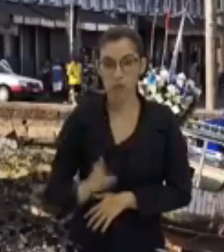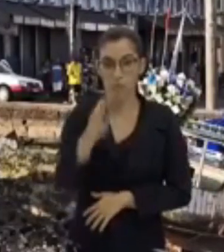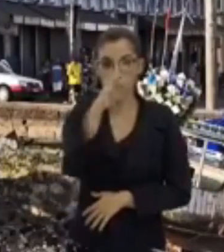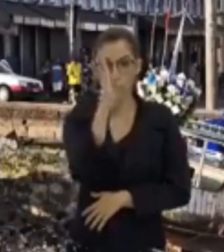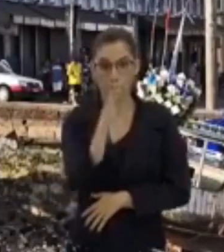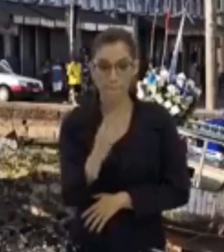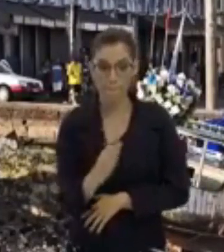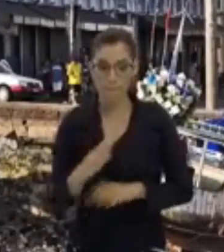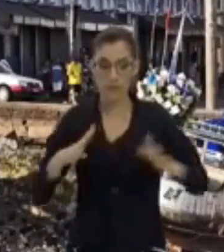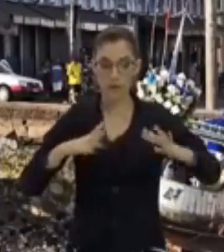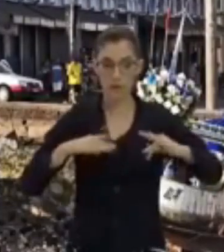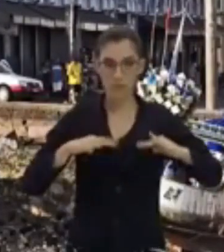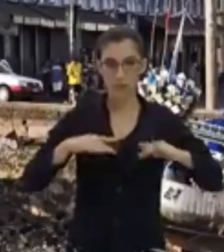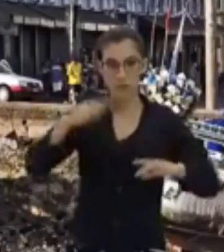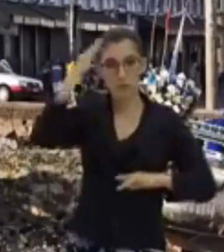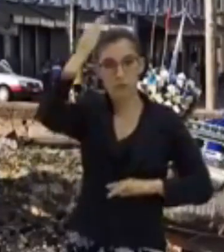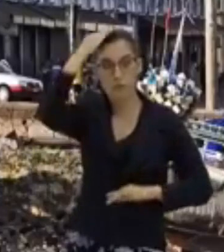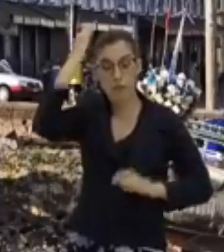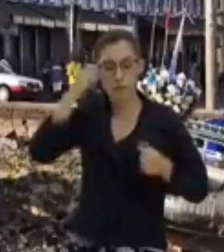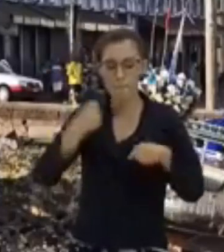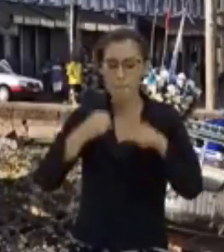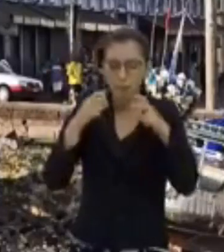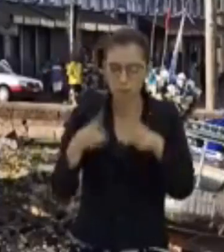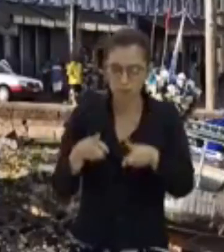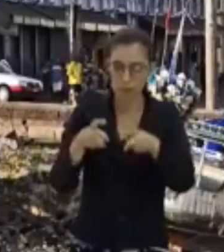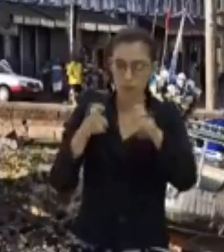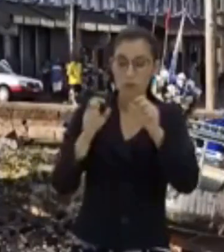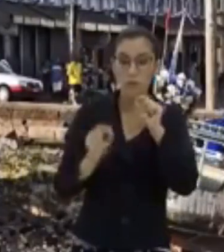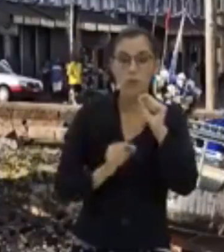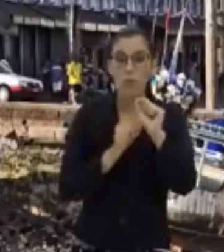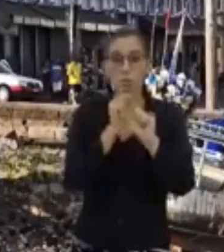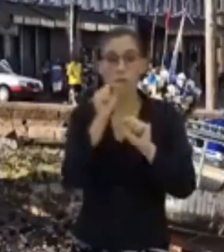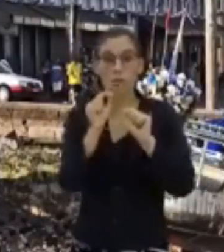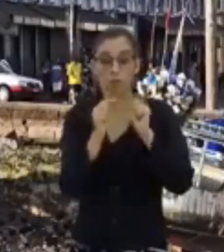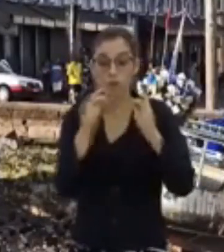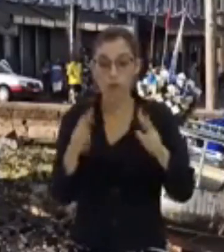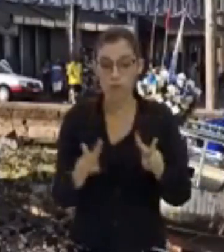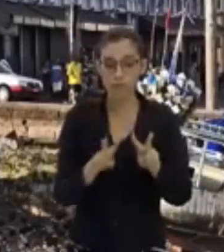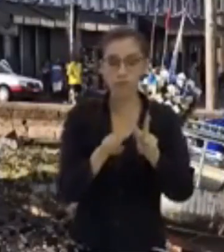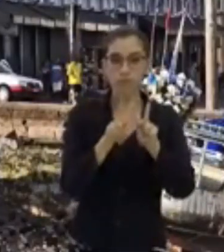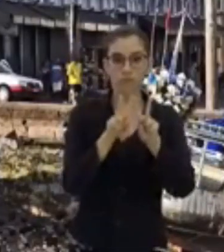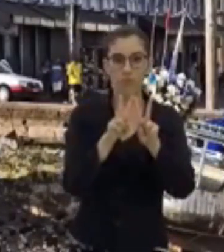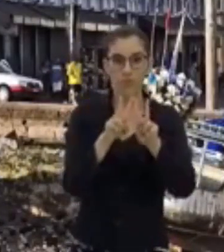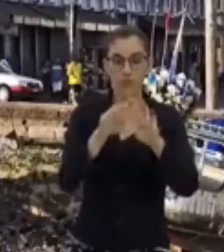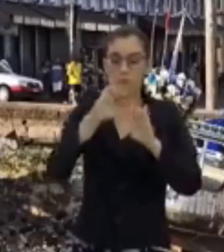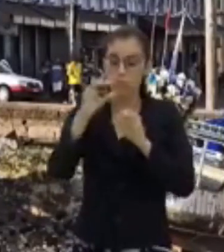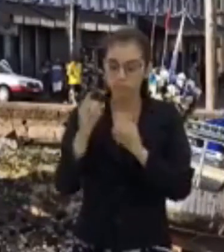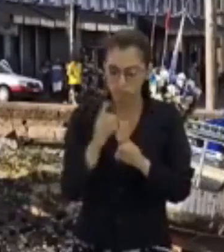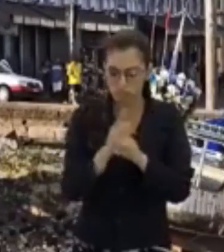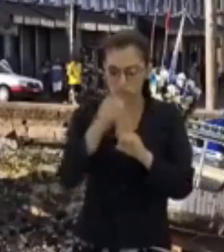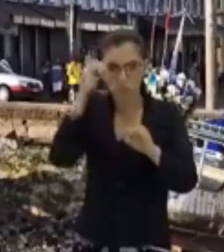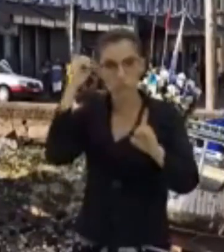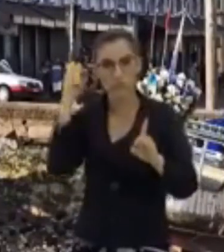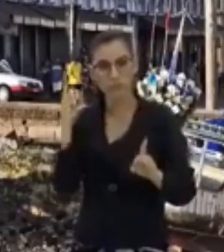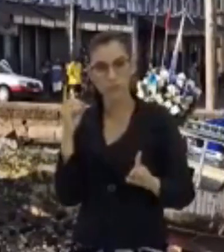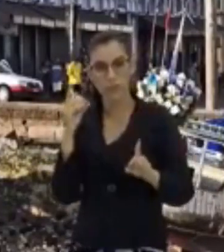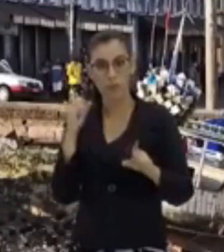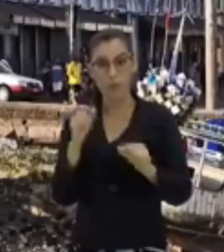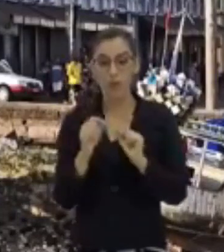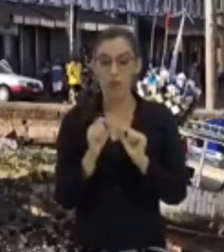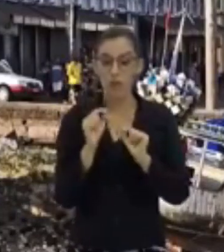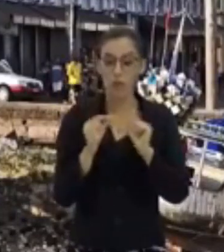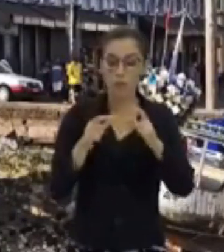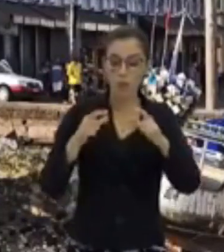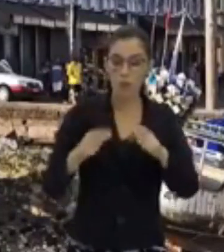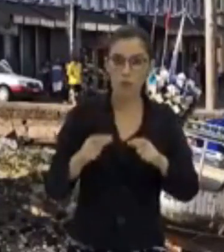onde está esse principal cartão postal da nossa cidade. E ao identificar o lugar em que ele está,